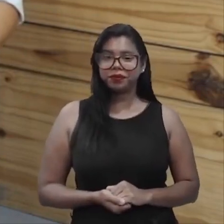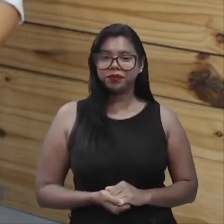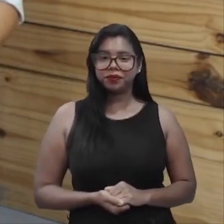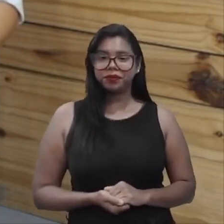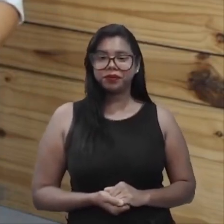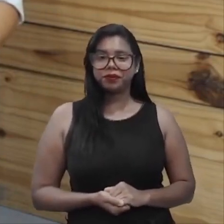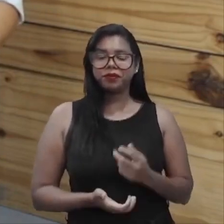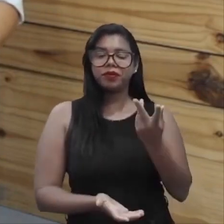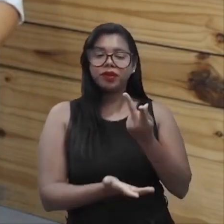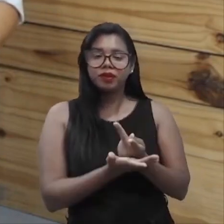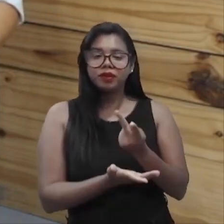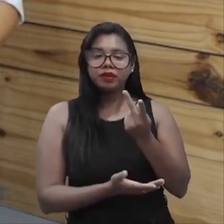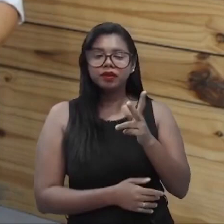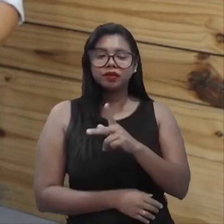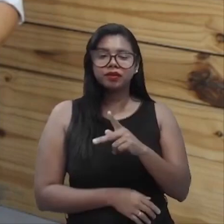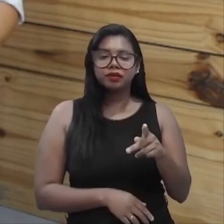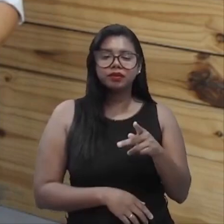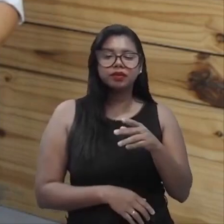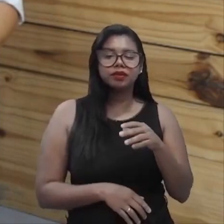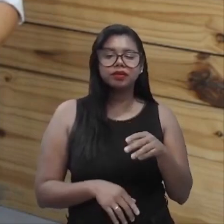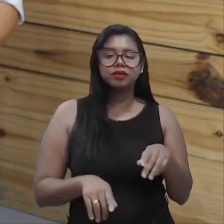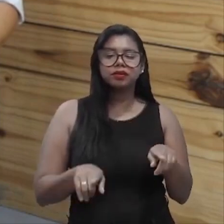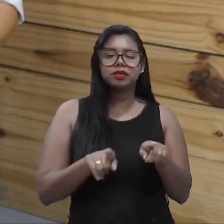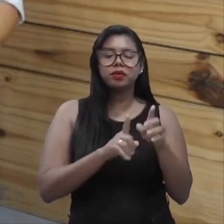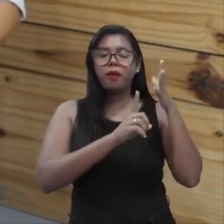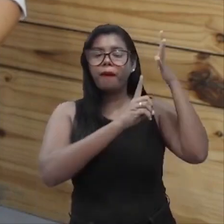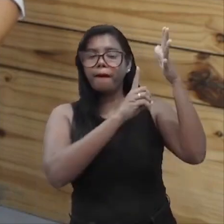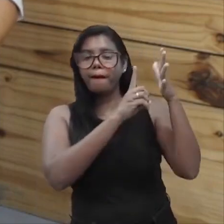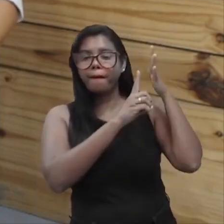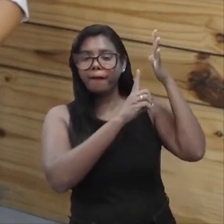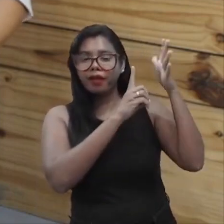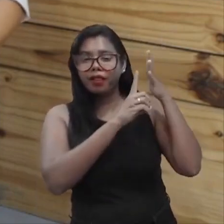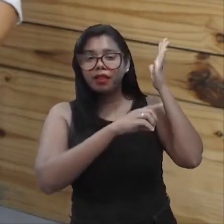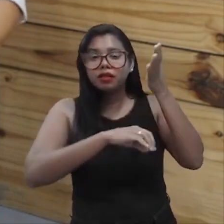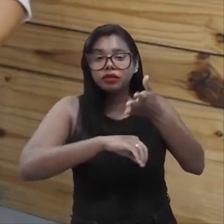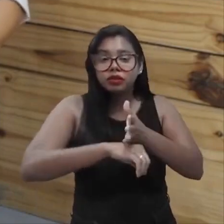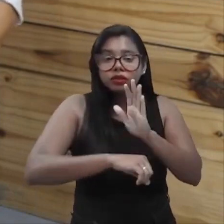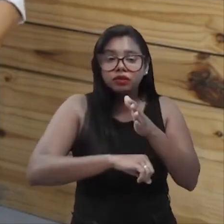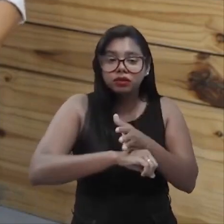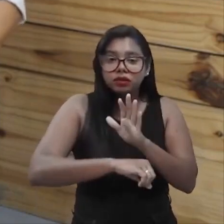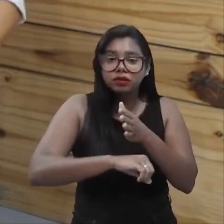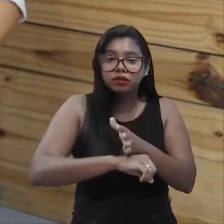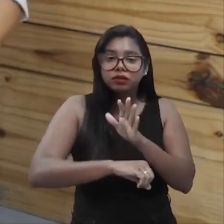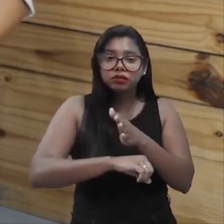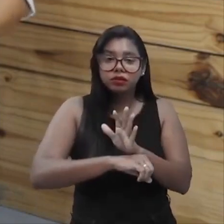vai acontecendo por meio de palestras, treinamentos?